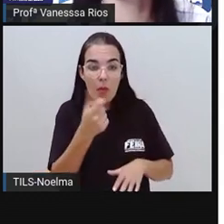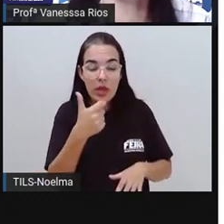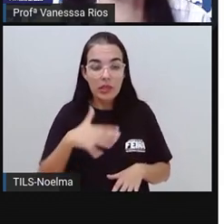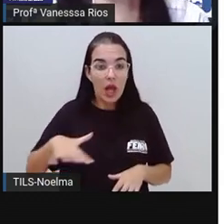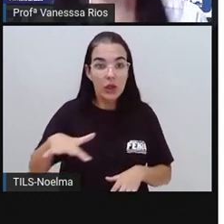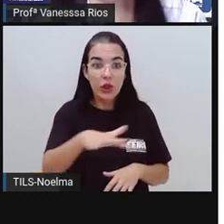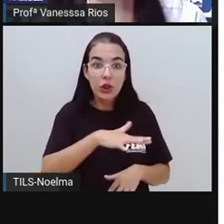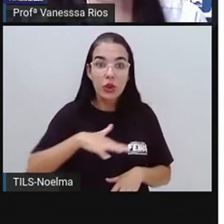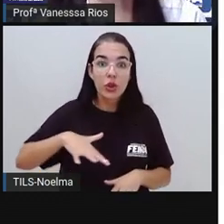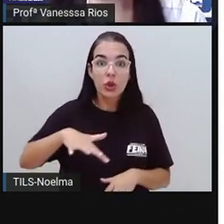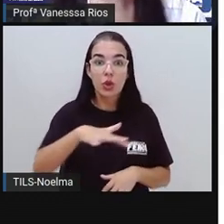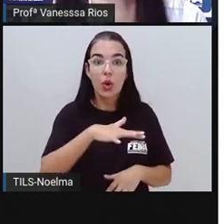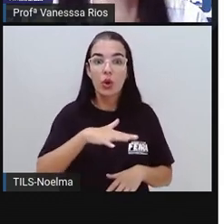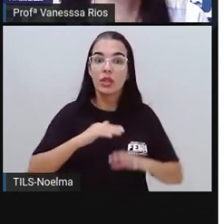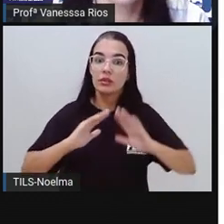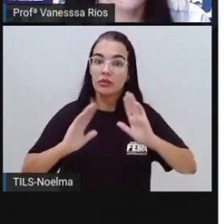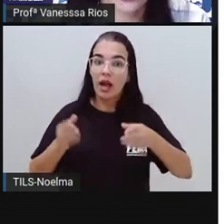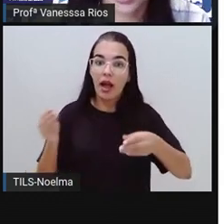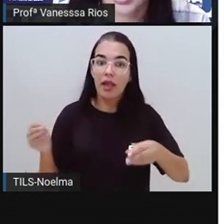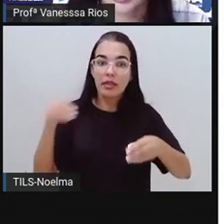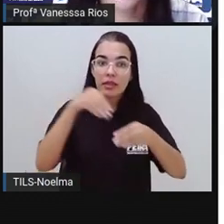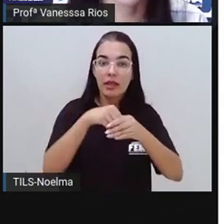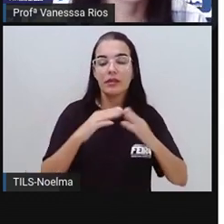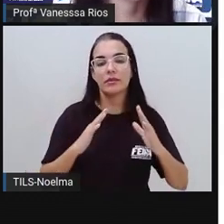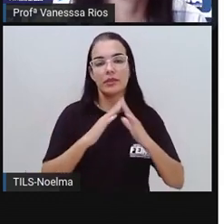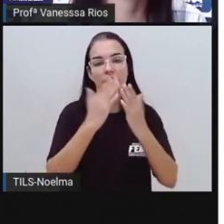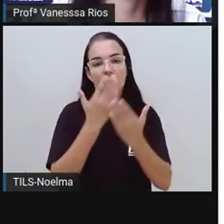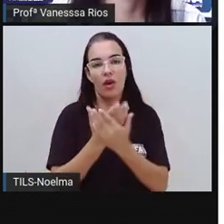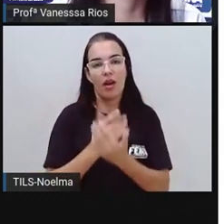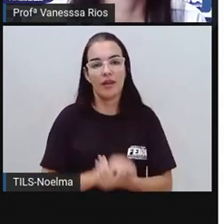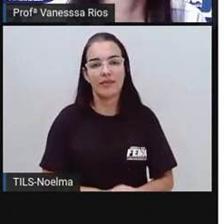faixa etária de 6 a 14 anos, estudando.